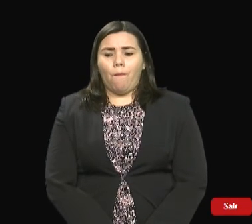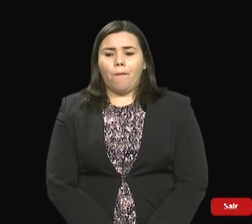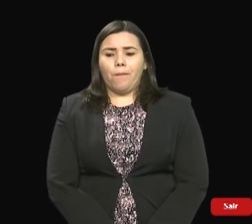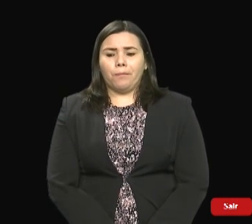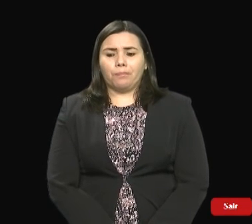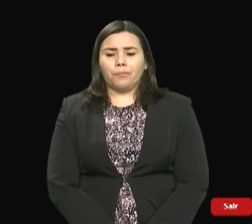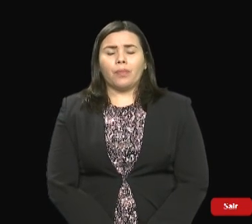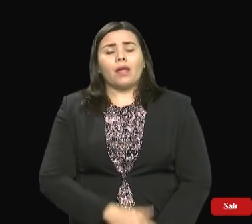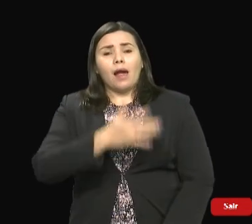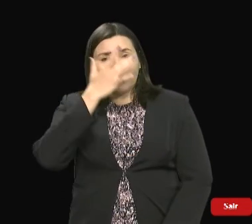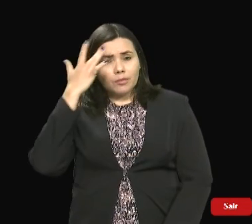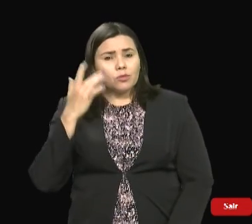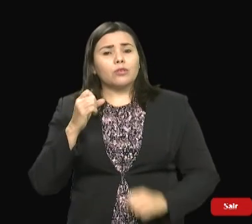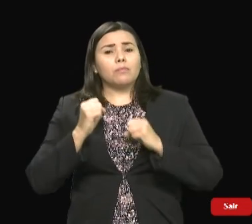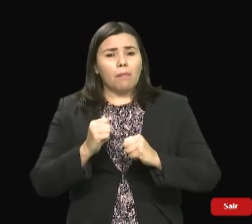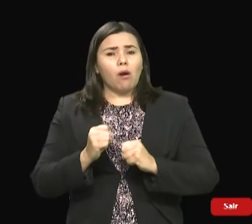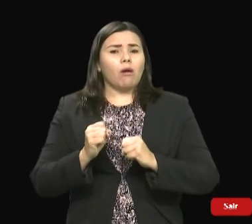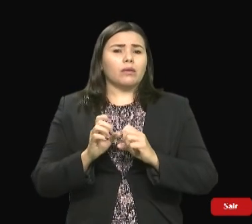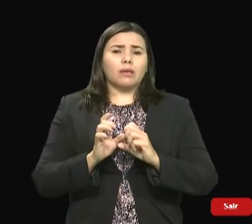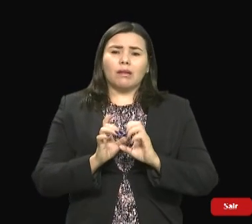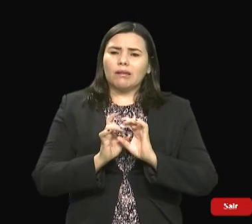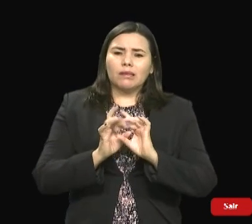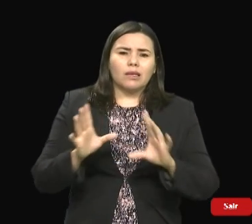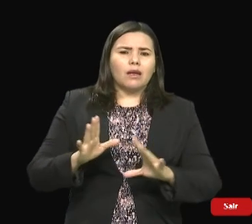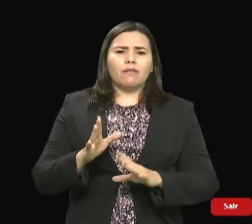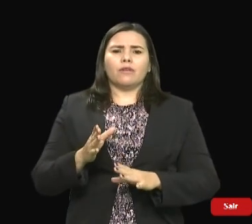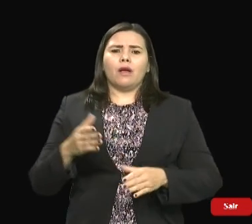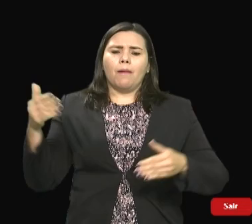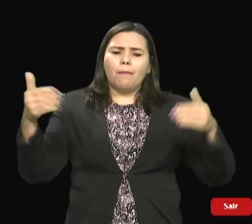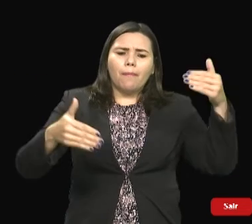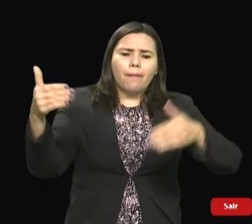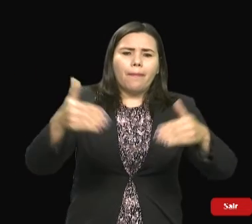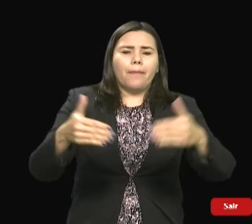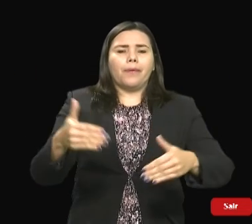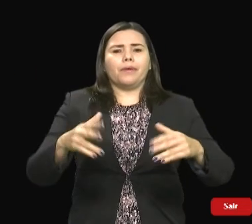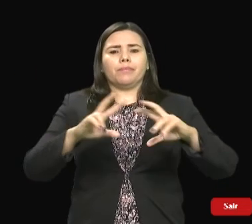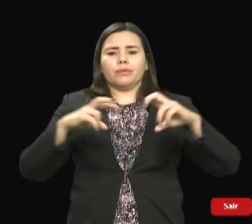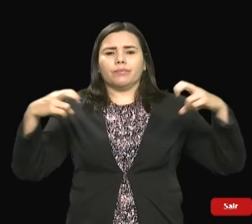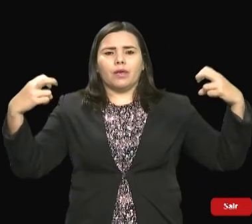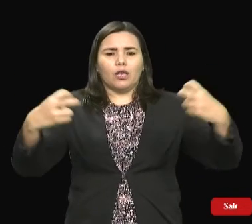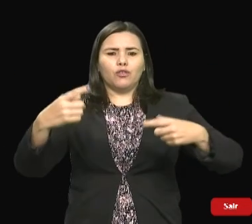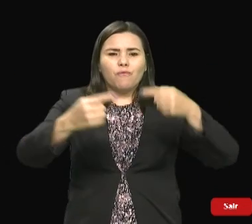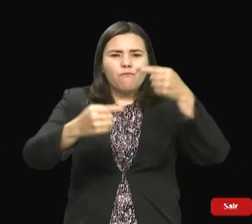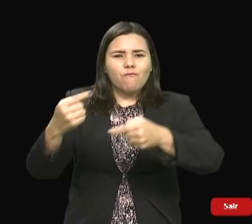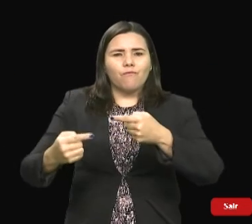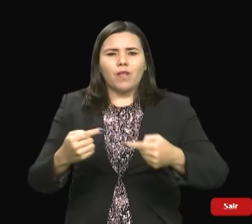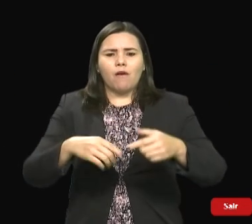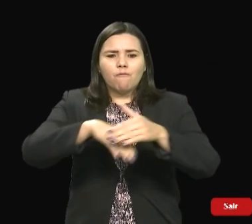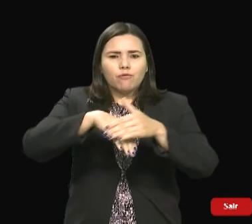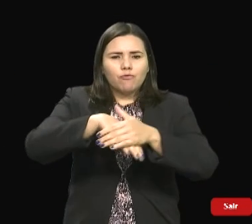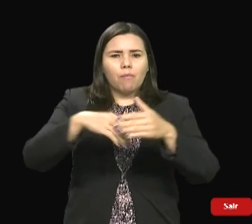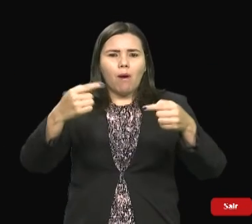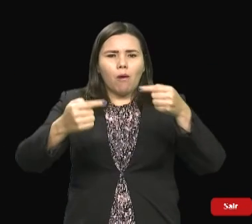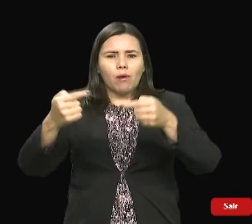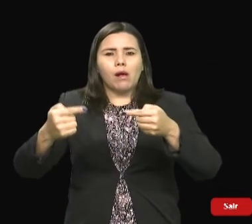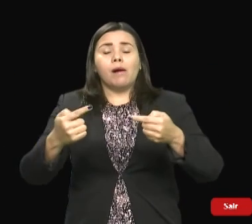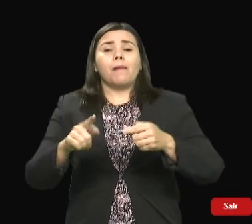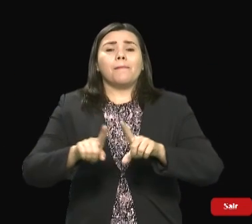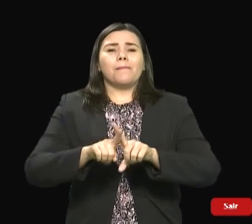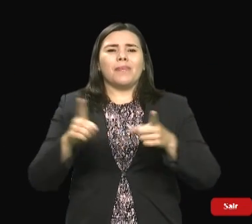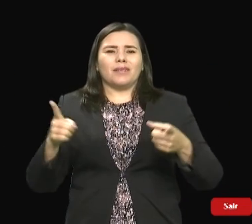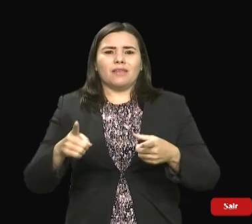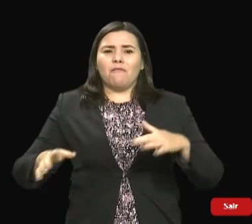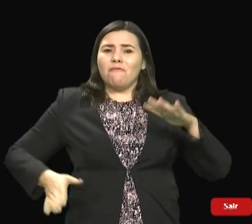marginal tem que estar preso, não deve estar em estádio. Então, nós vamos levar essa apuração, as últimas consequências, que uma pessoa foi